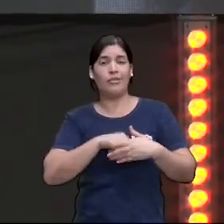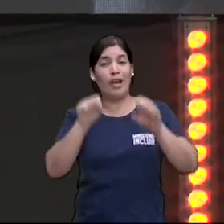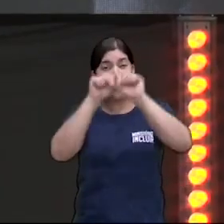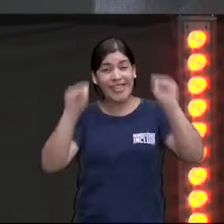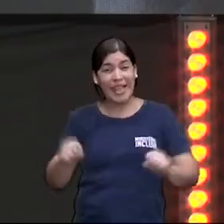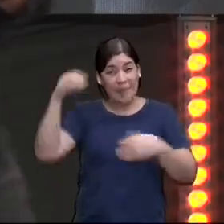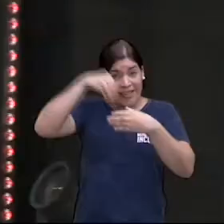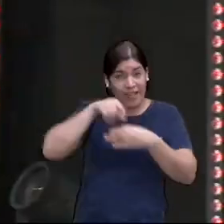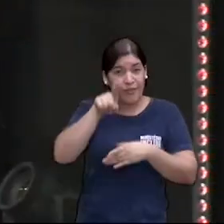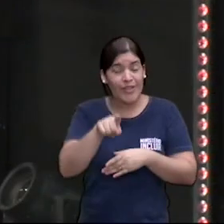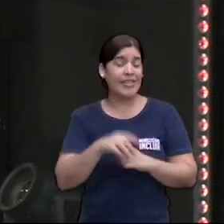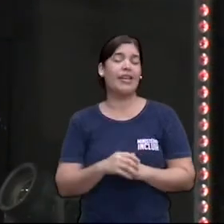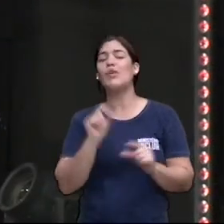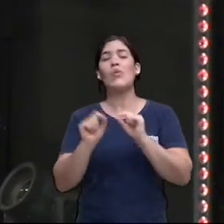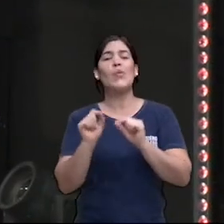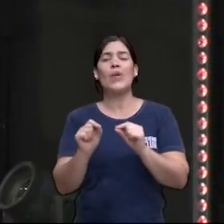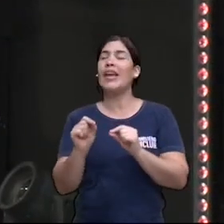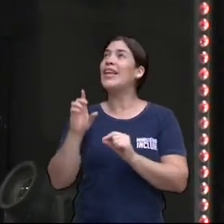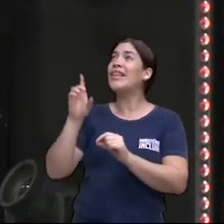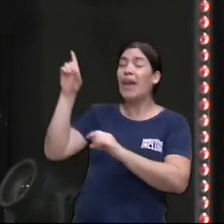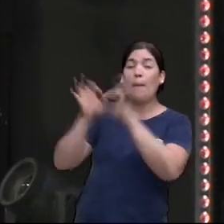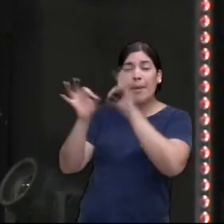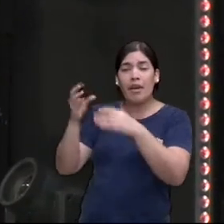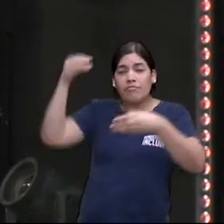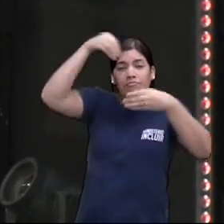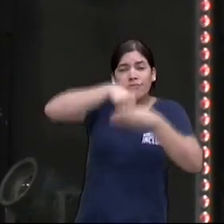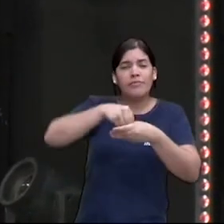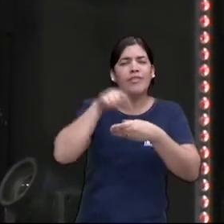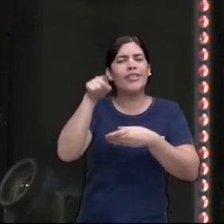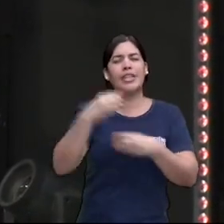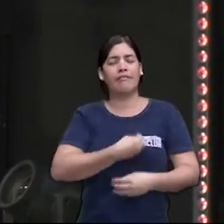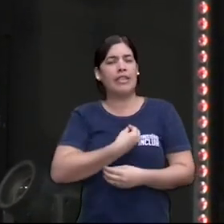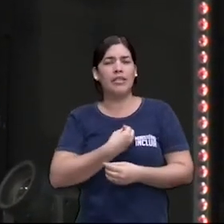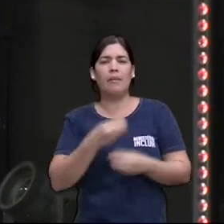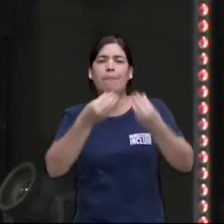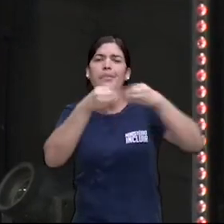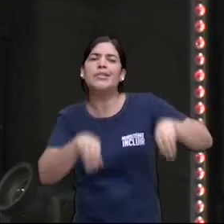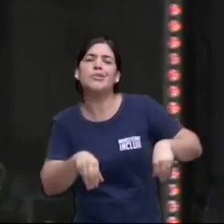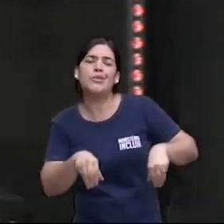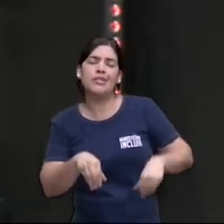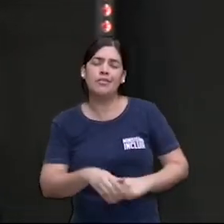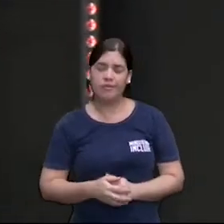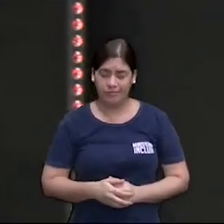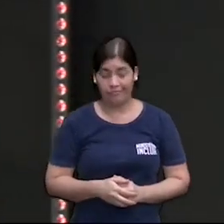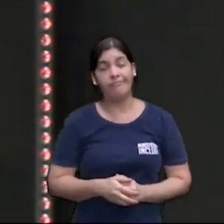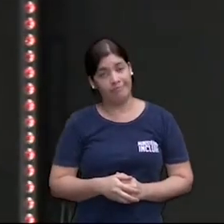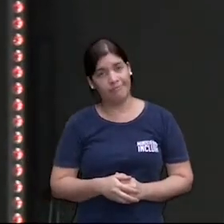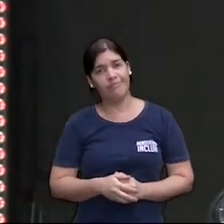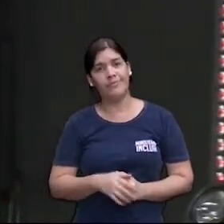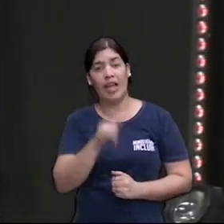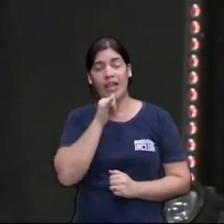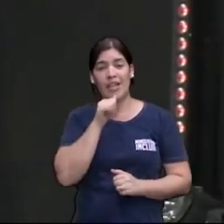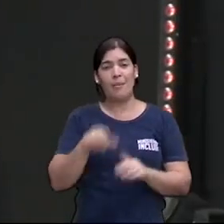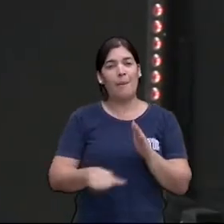operacional de Deus que é ser colocado na sua vida, ele fica prejudicado. Eu dei um exemplo